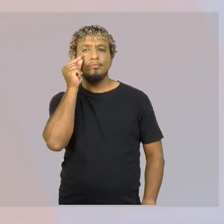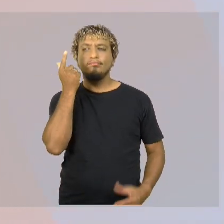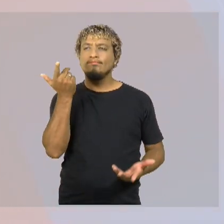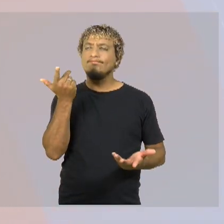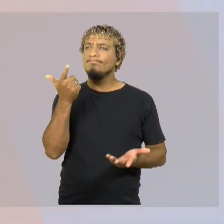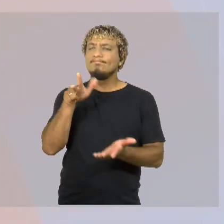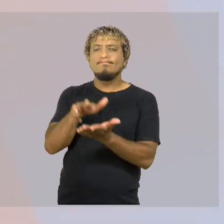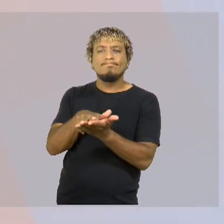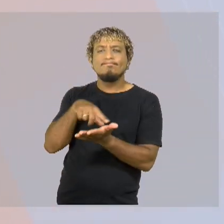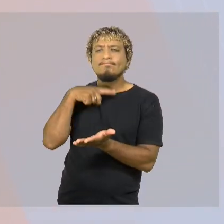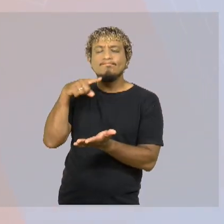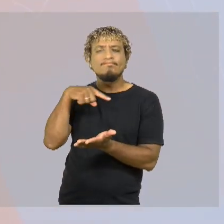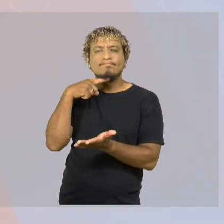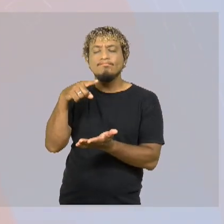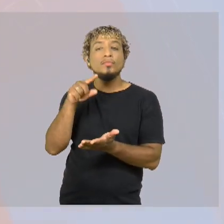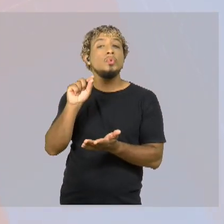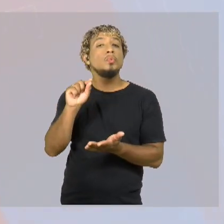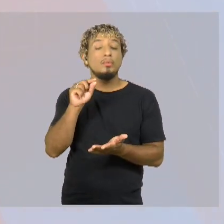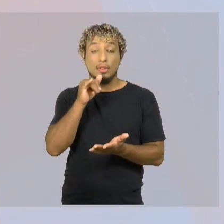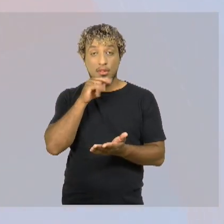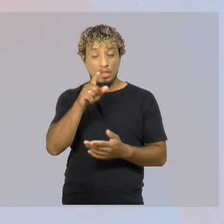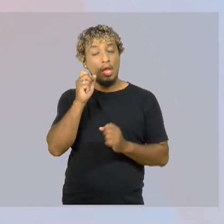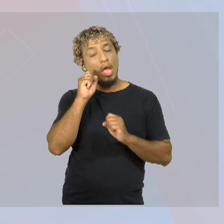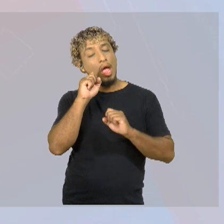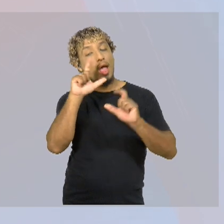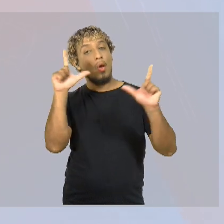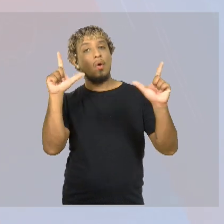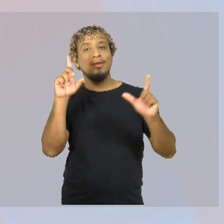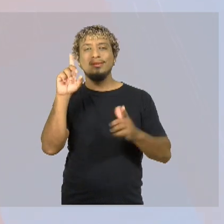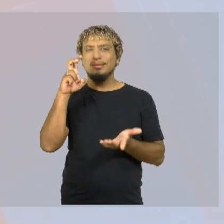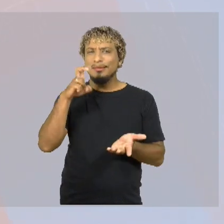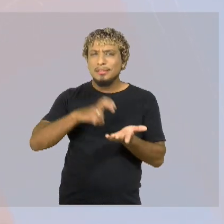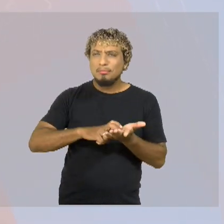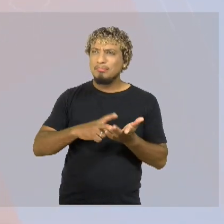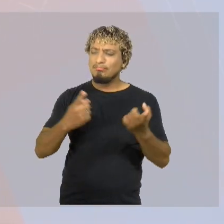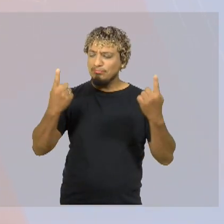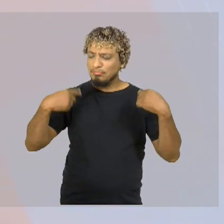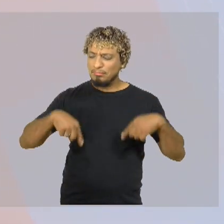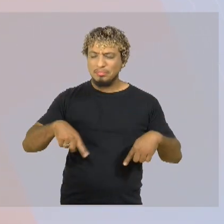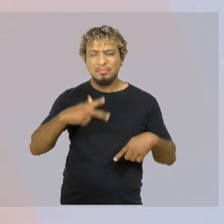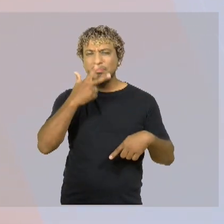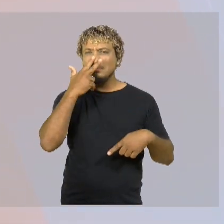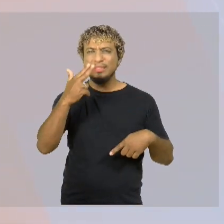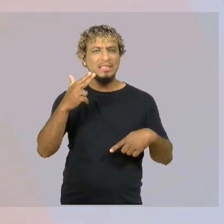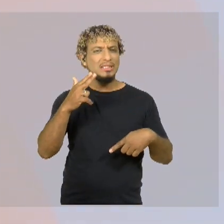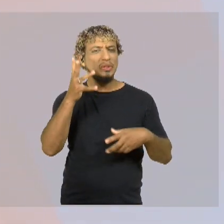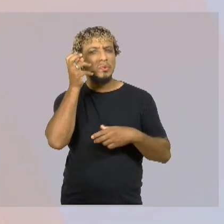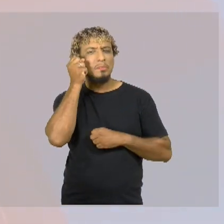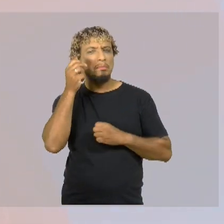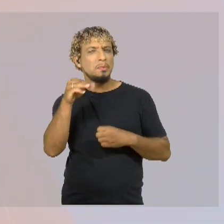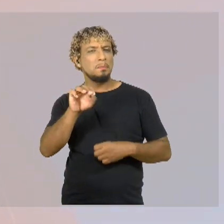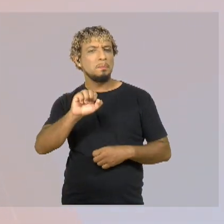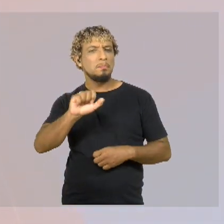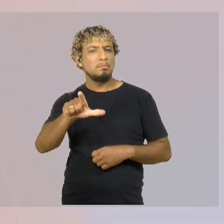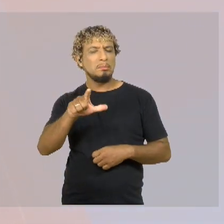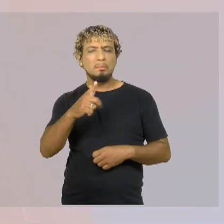repousante. Aquele tipo de sono que, quando a pessoa acorda pela manhã, tem a sensação que dormiu mal, que não descansou.